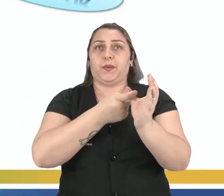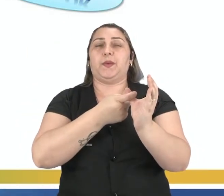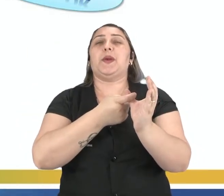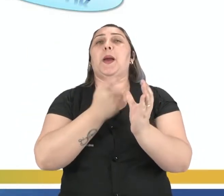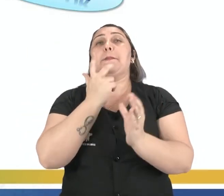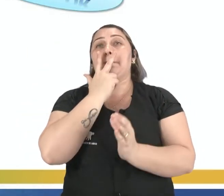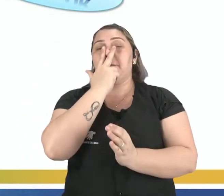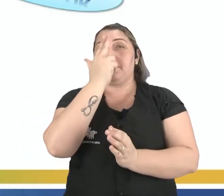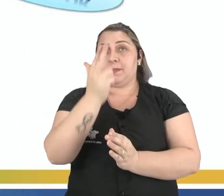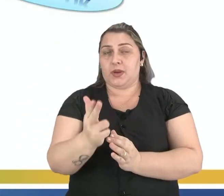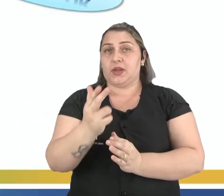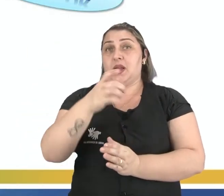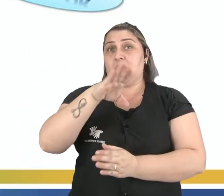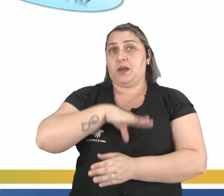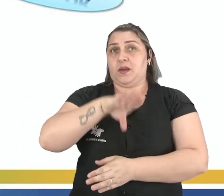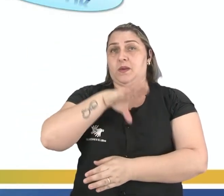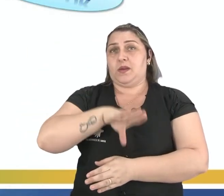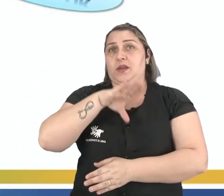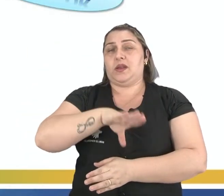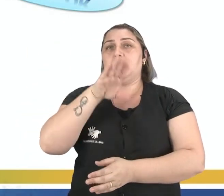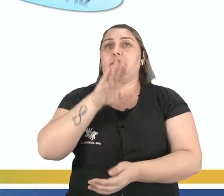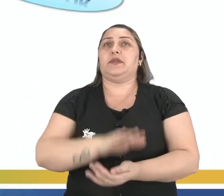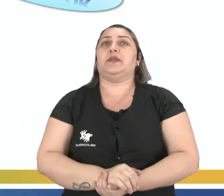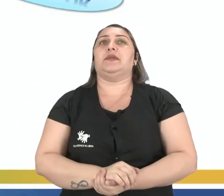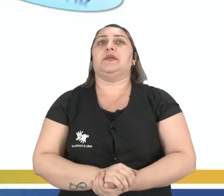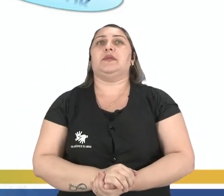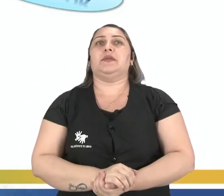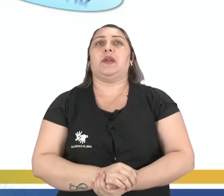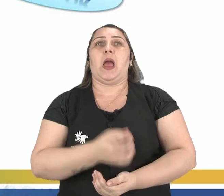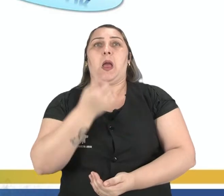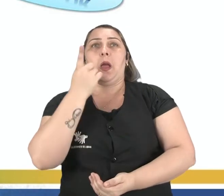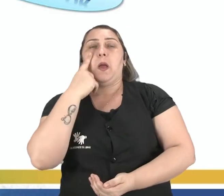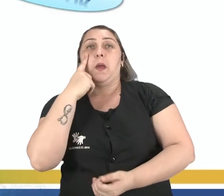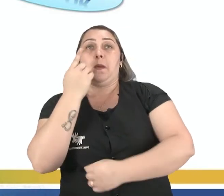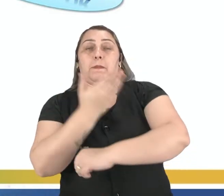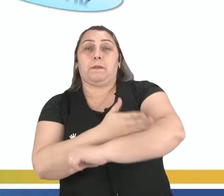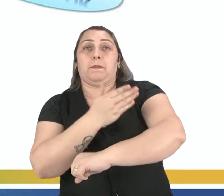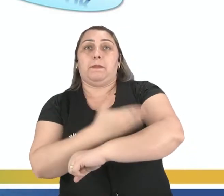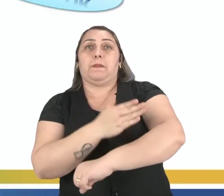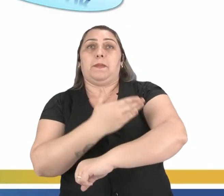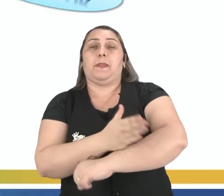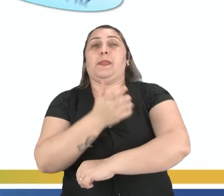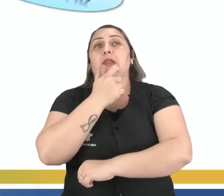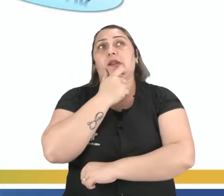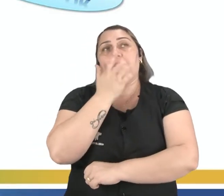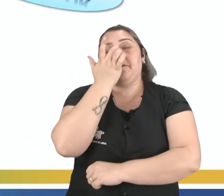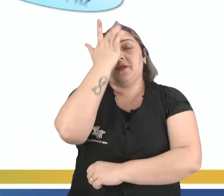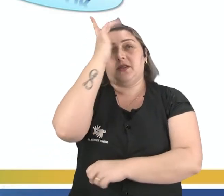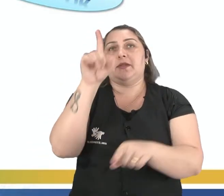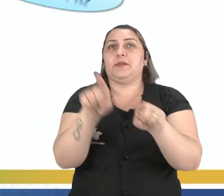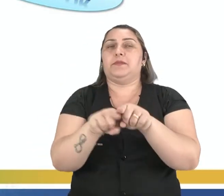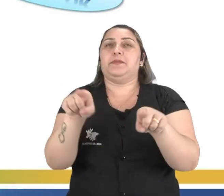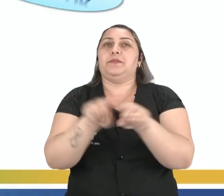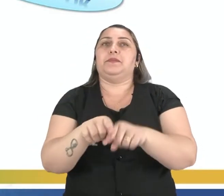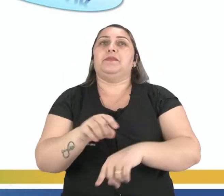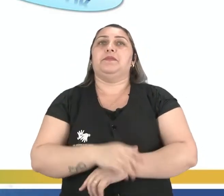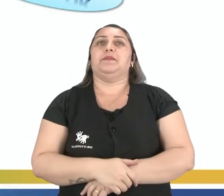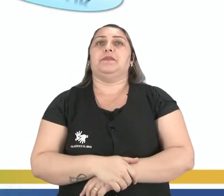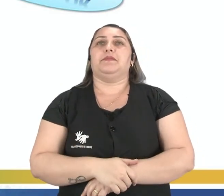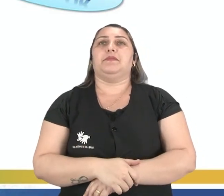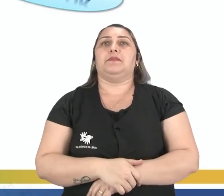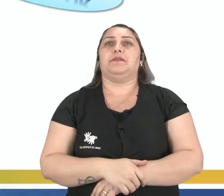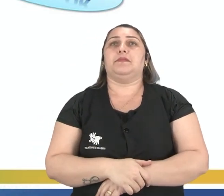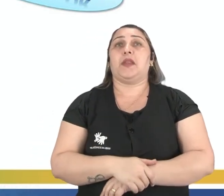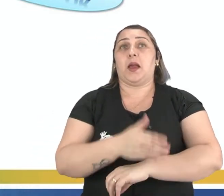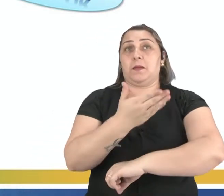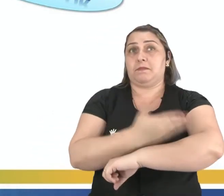são bem parecidas, né, com a língua portuguesa. Então, eu sei que você consegue trabalhar bem no português, no inglês também fica muito fácil. Let's